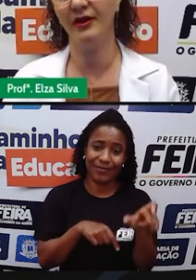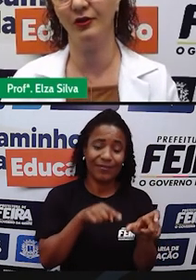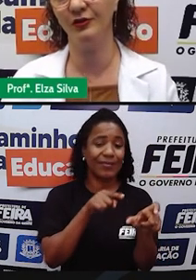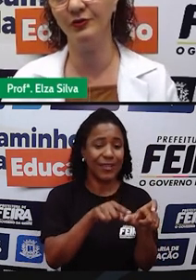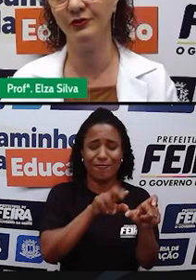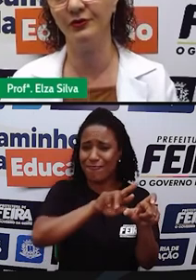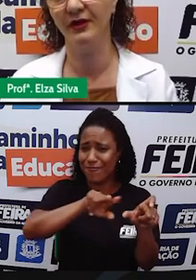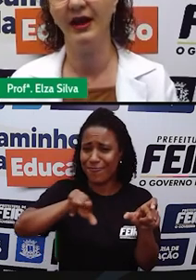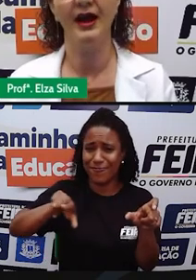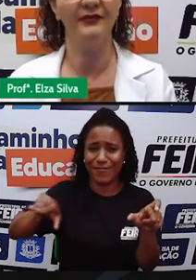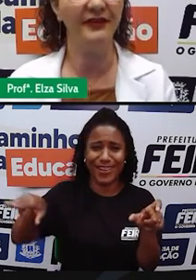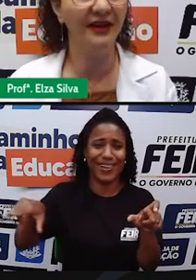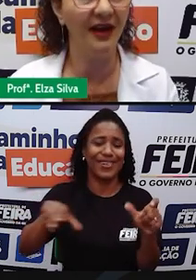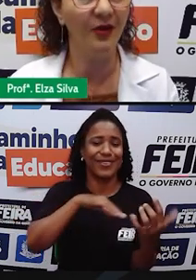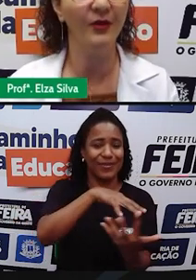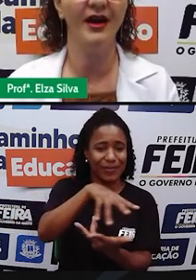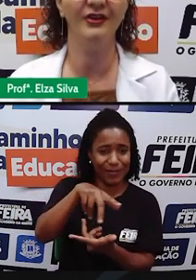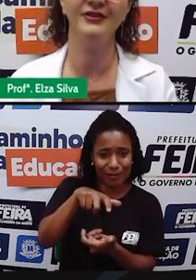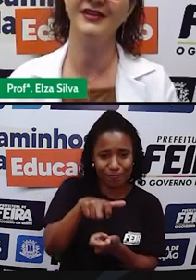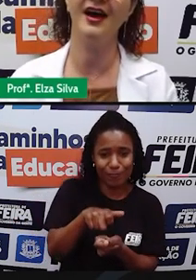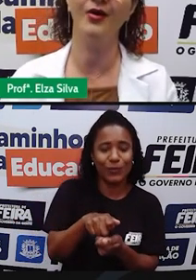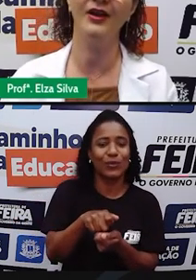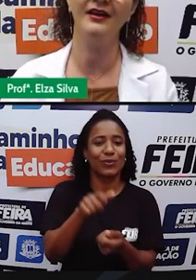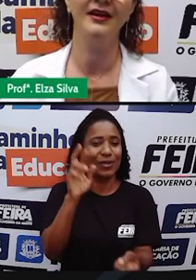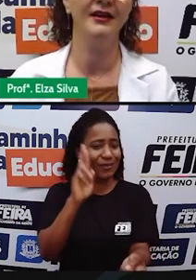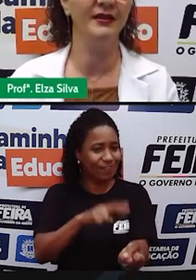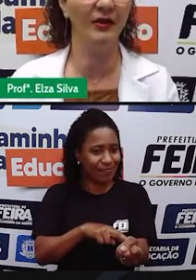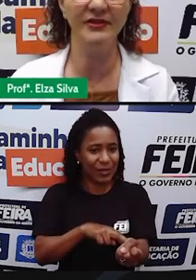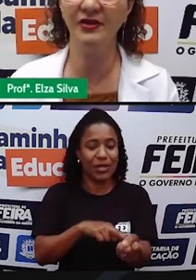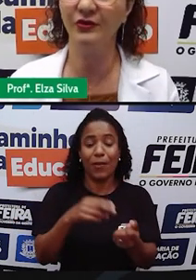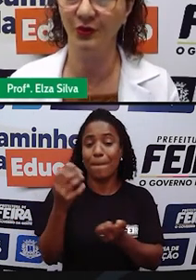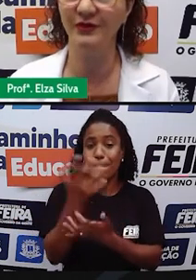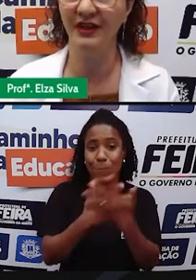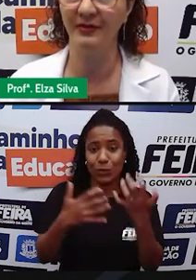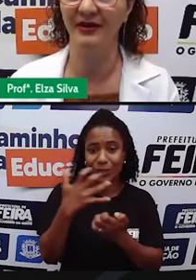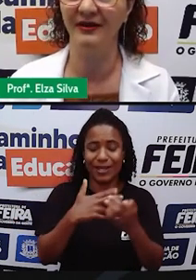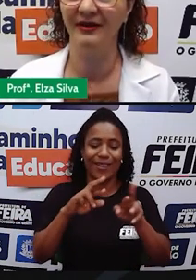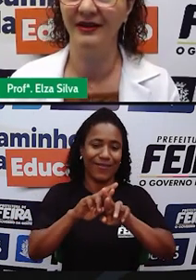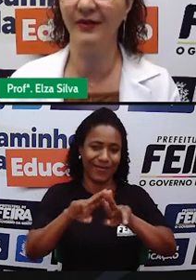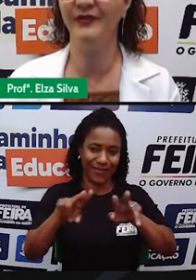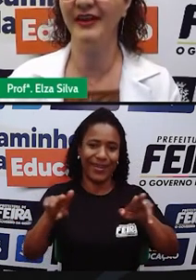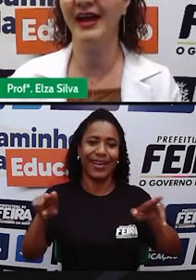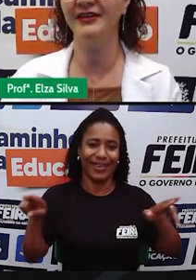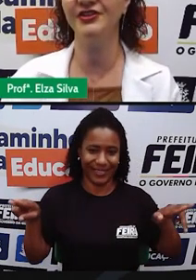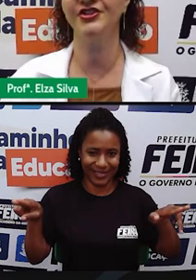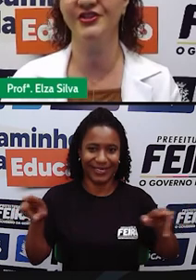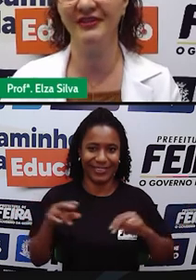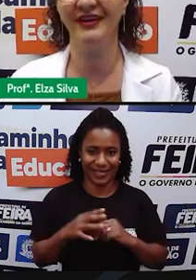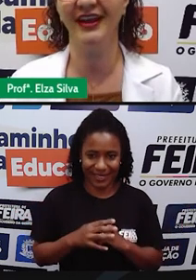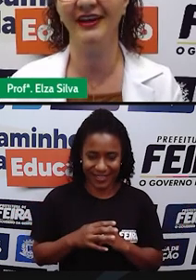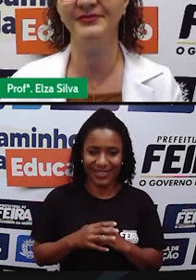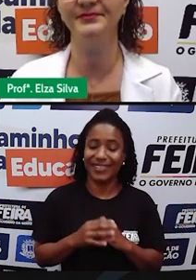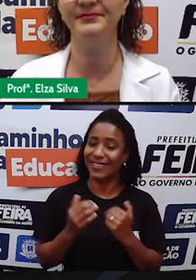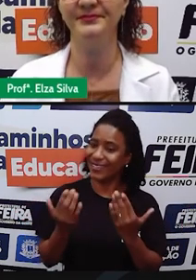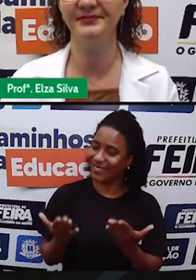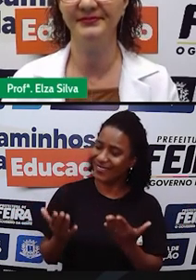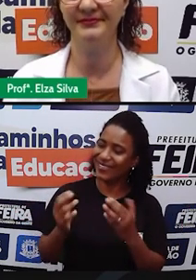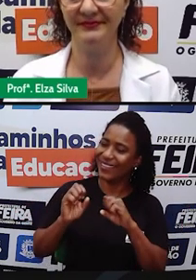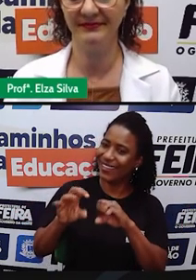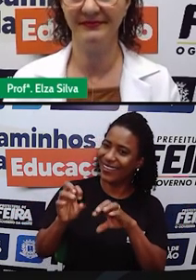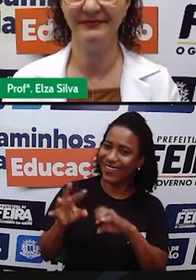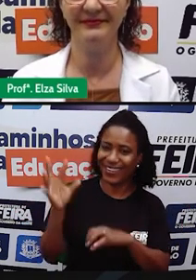ao redor do mundo Afinal a nossa aula não esgotou o tema Não é verdade Tietchan Andréia?